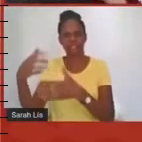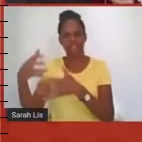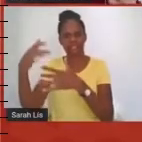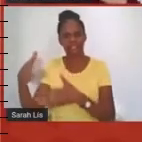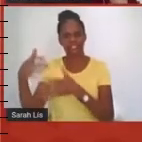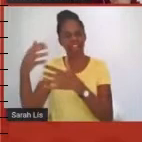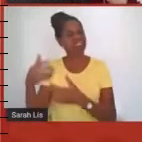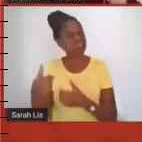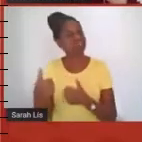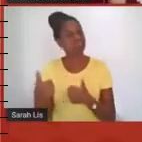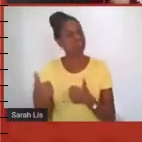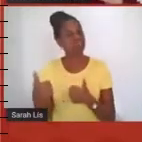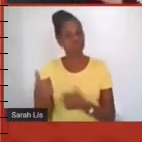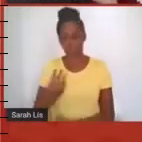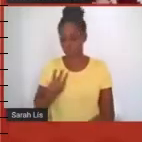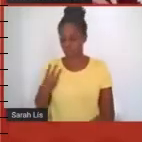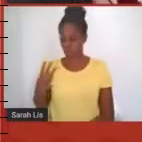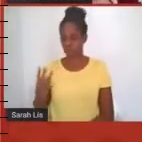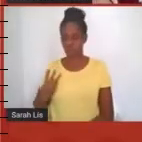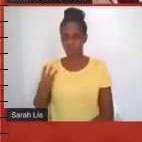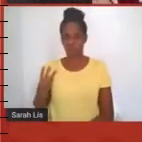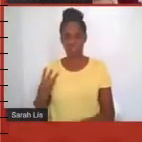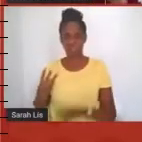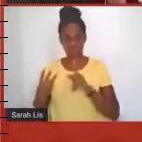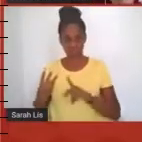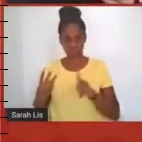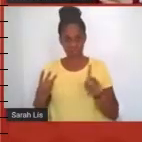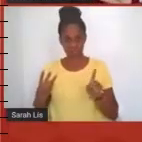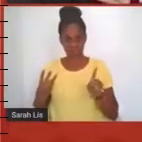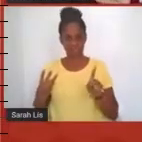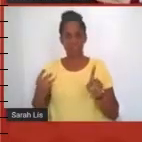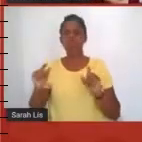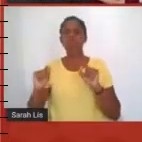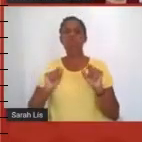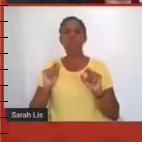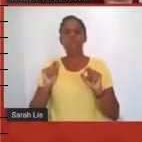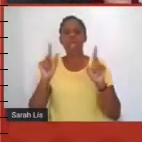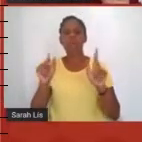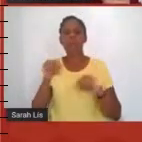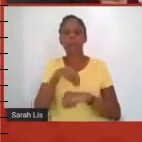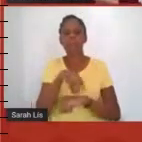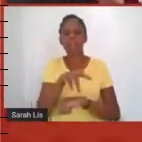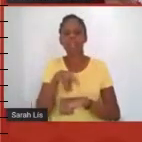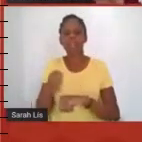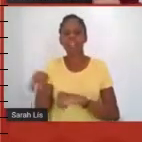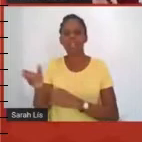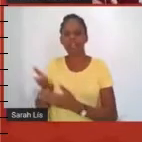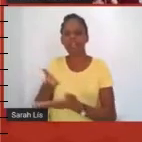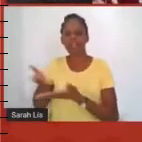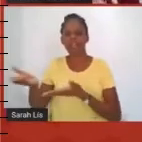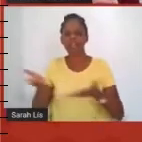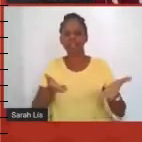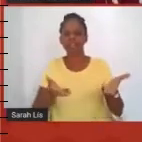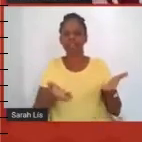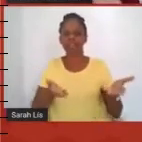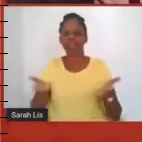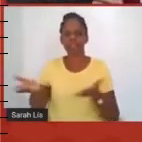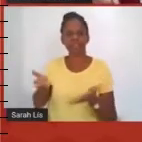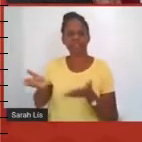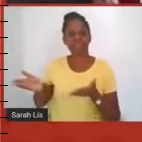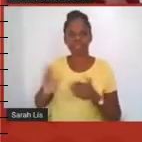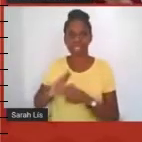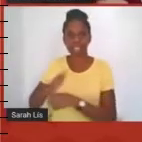professores, a gente só mesmo fazia ali um, só intermediava, né? Em poucas ocasiões a gente precisava intervir,